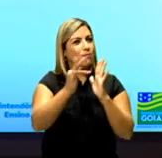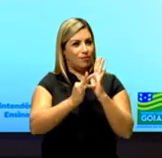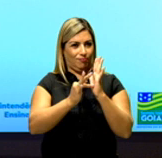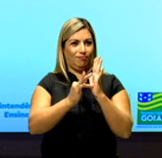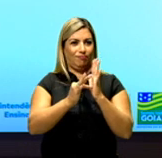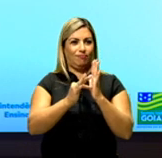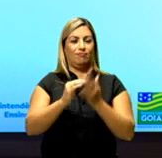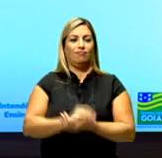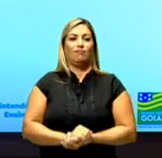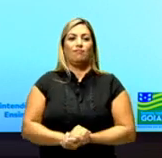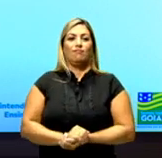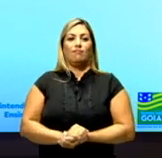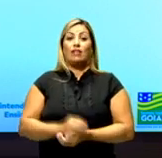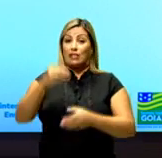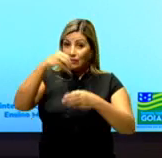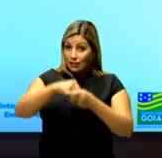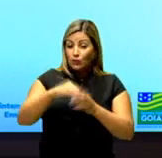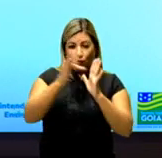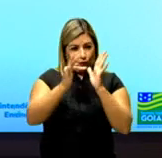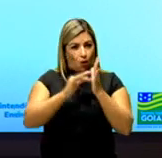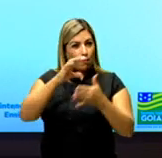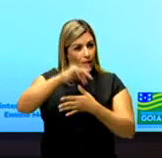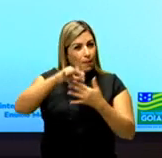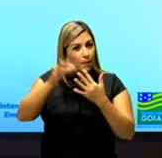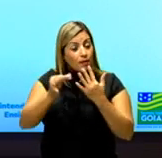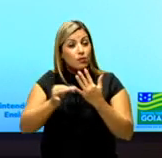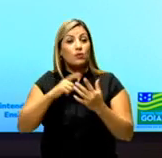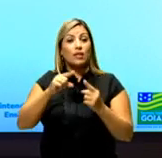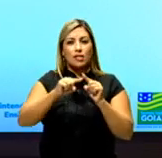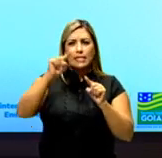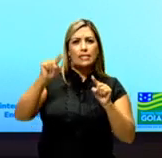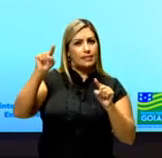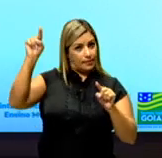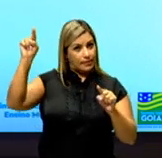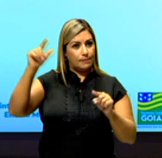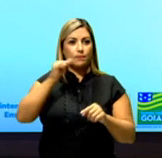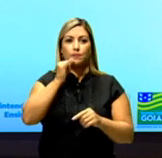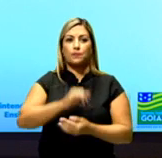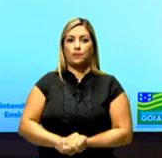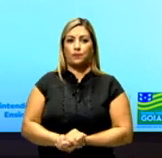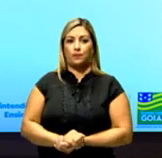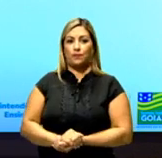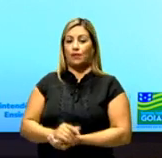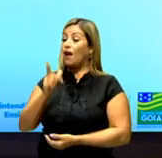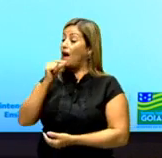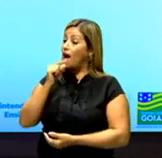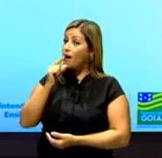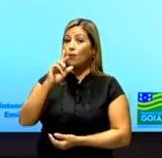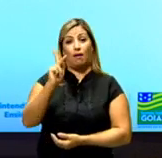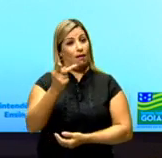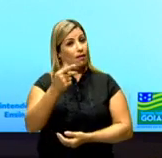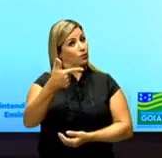certo? Dentro dessas fórmulas, esses elementos possuem índices. Aqui, como é o caso da água,